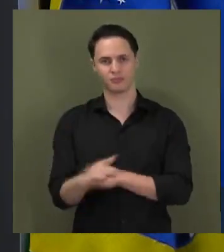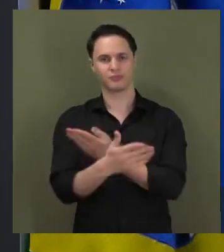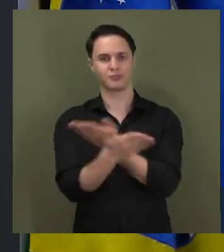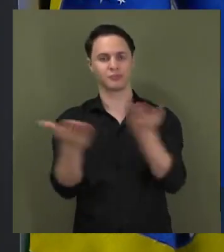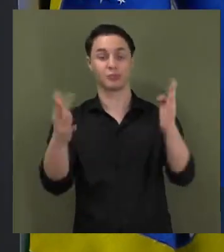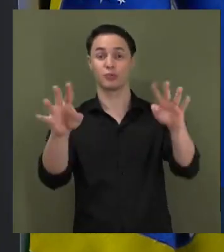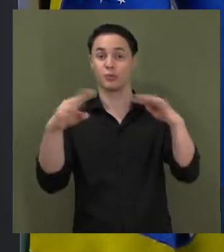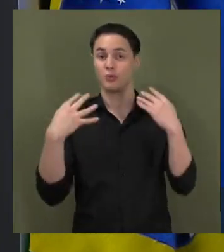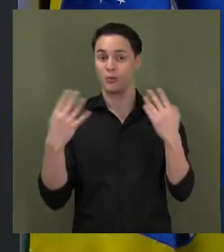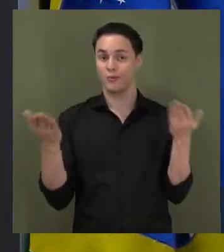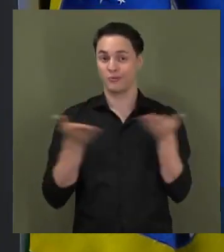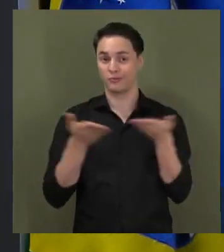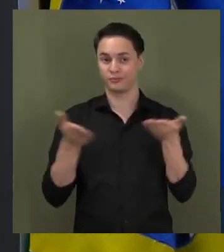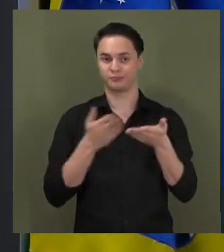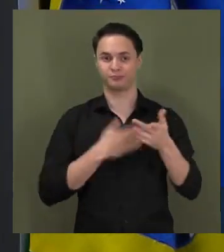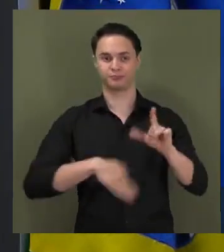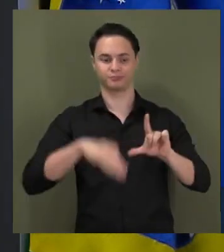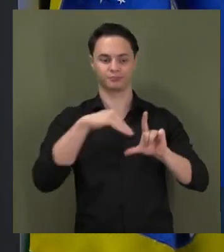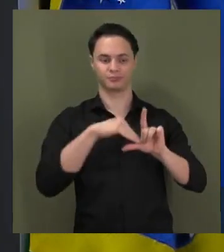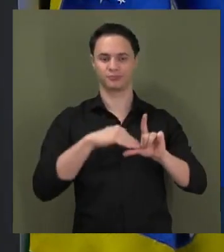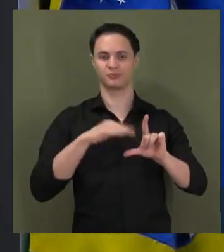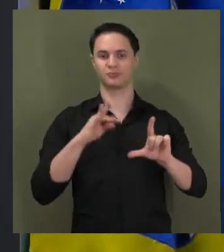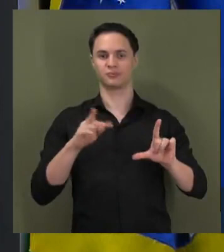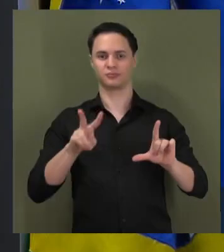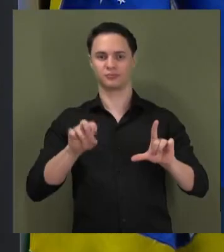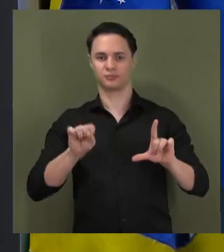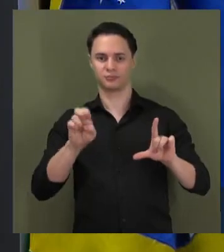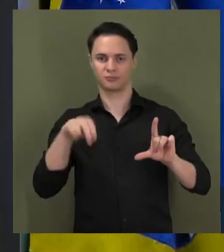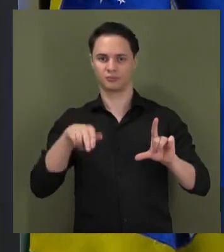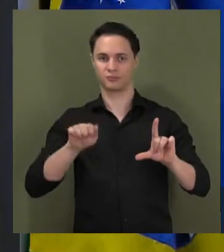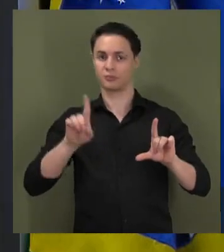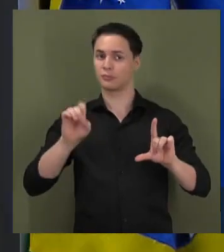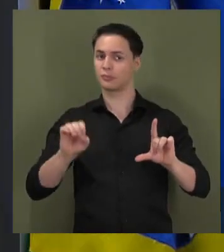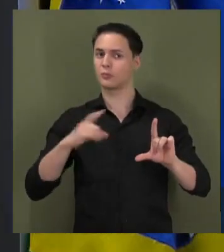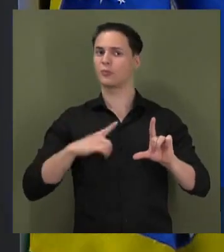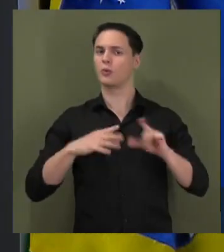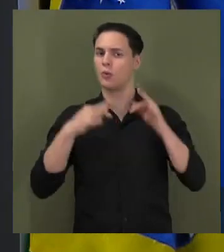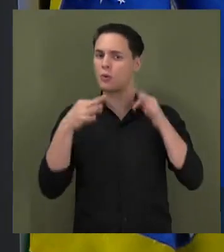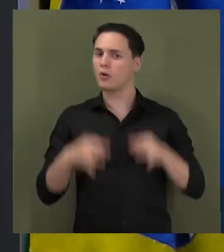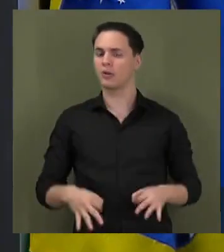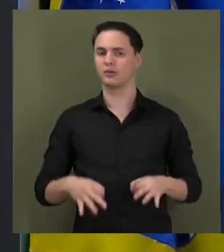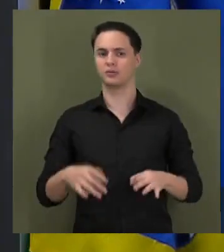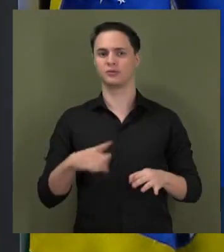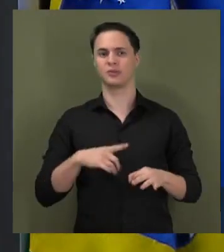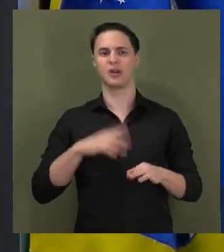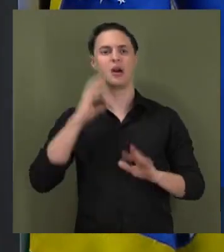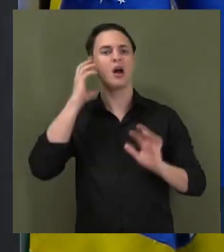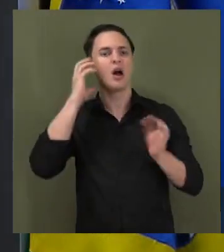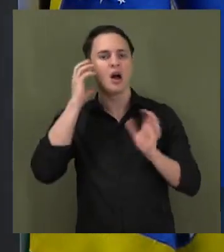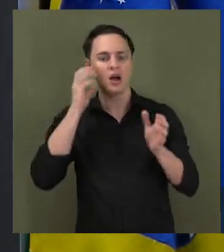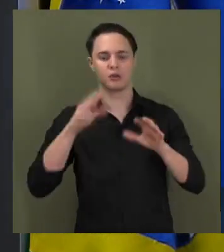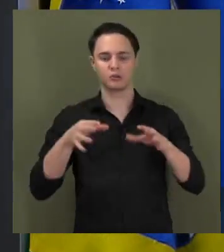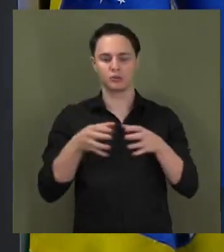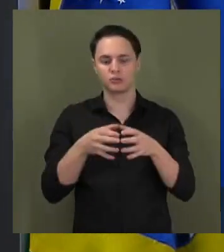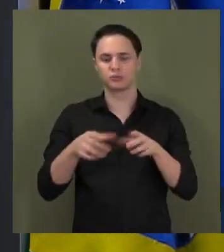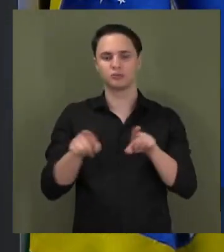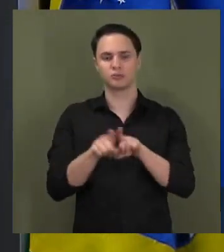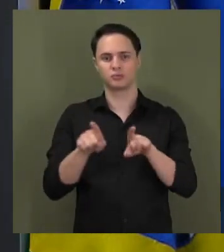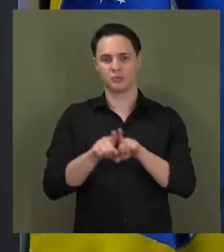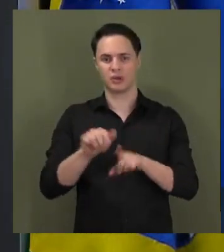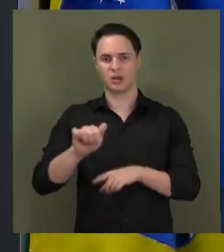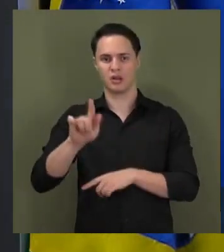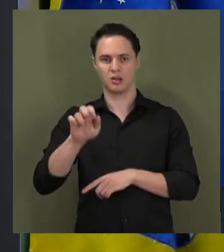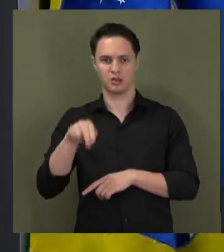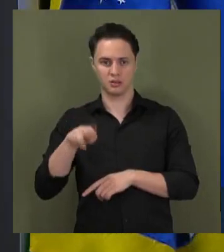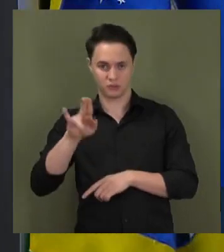assistindo agora pelo trabalho sempre muito honesto da TV Senado, do Rádio Senado, da equipe da Agência Senado. Senhor